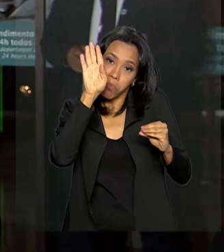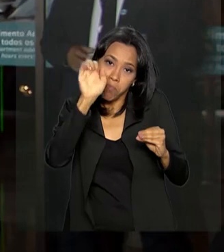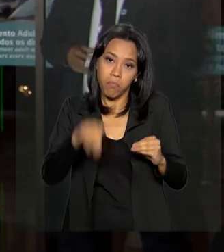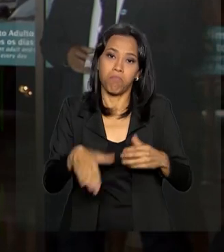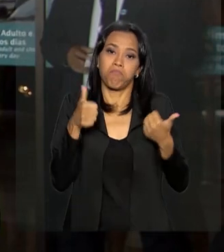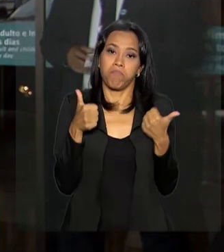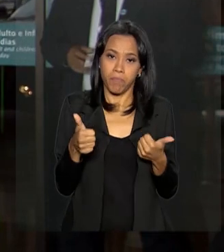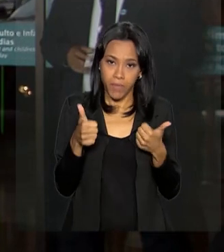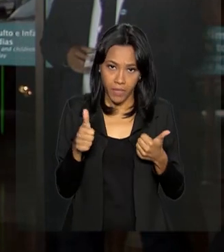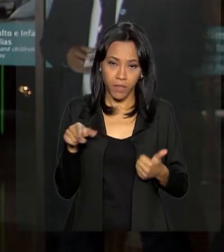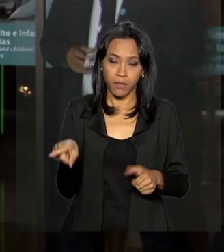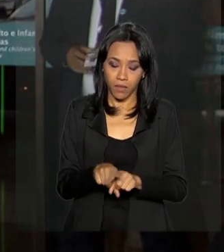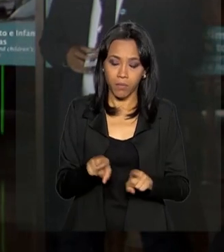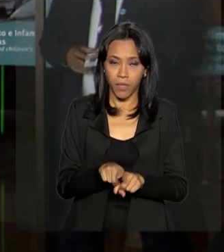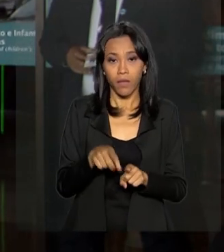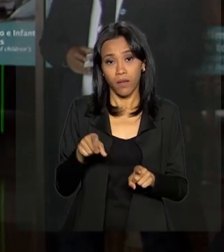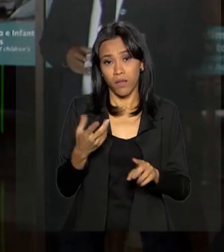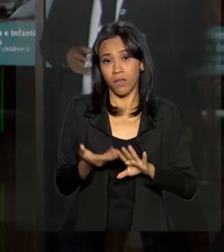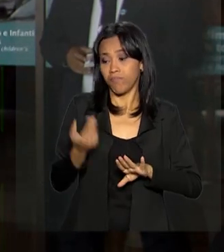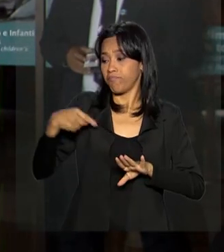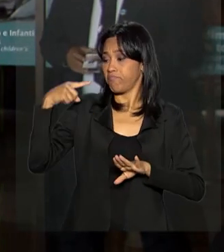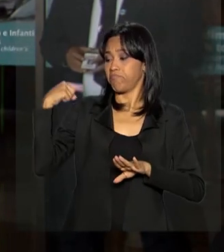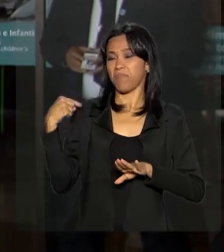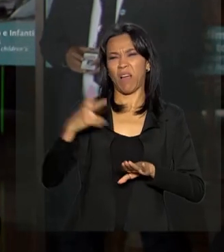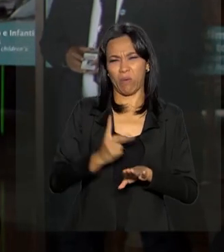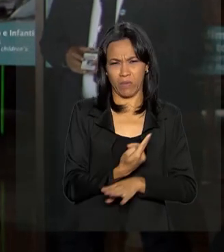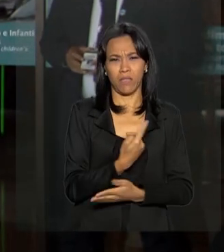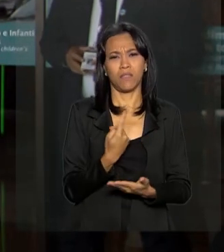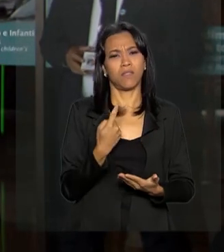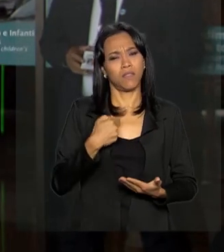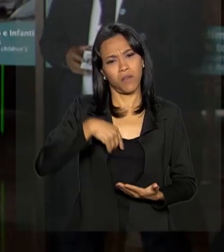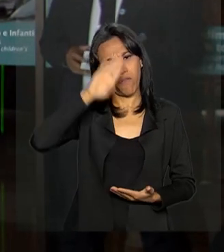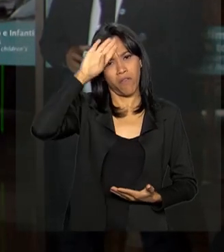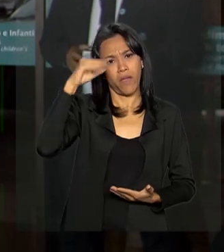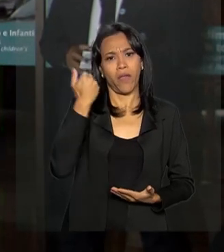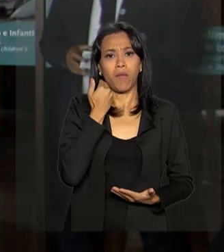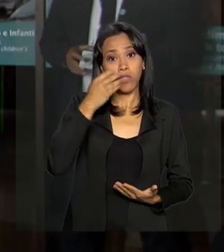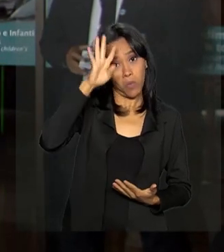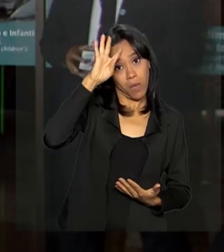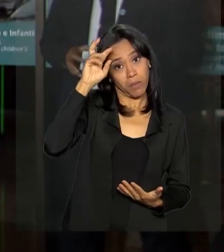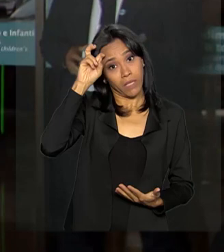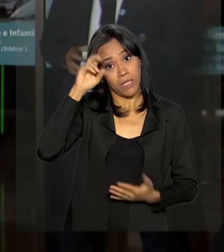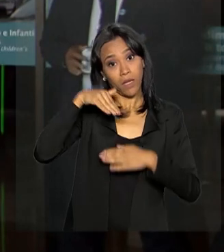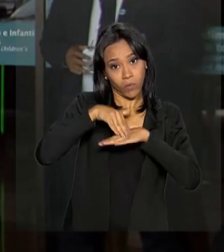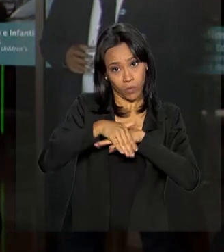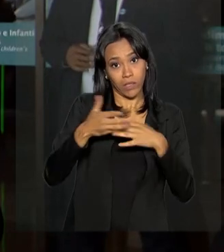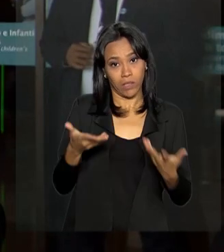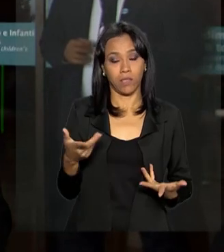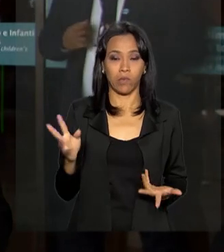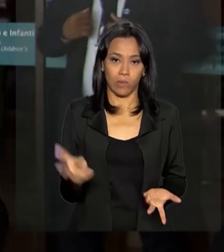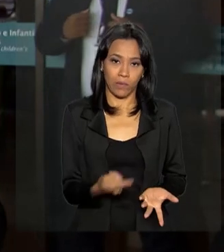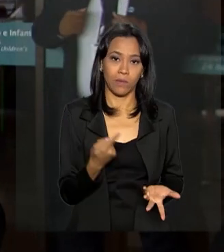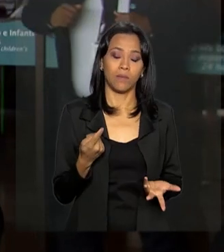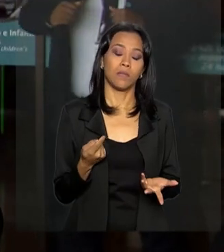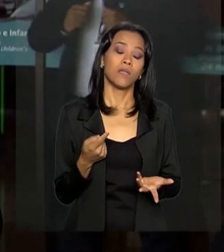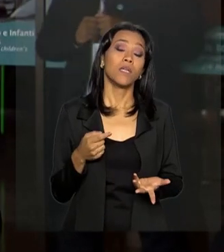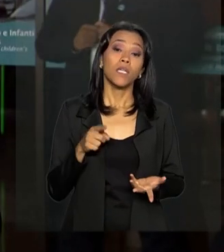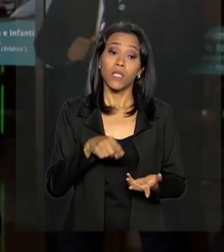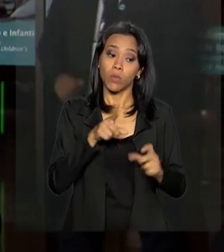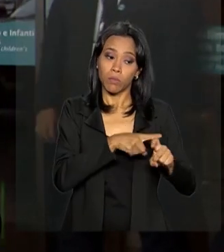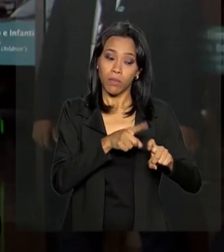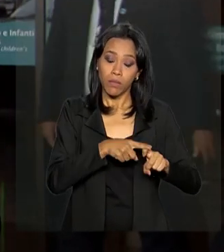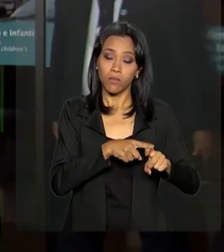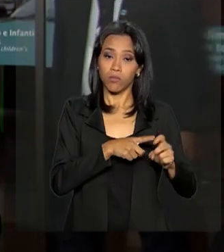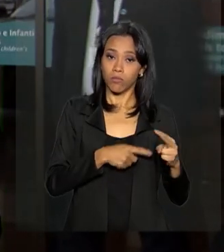isso de ele ter tido um episódio isolado de febre, na noite de quarta para quinta-feira, o que motivou que os médicos